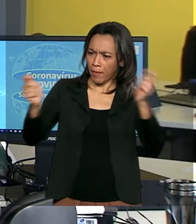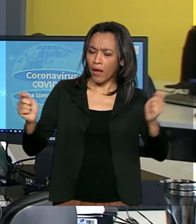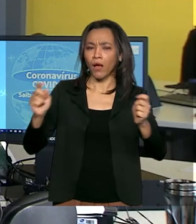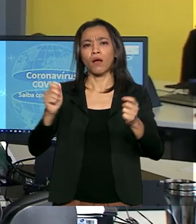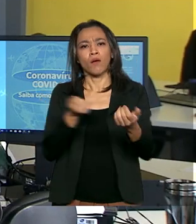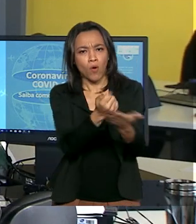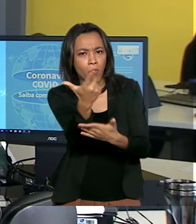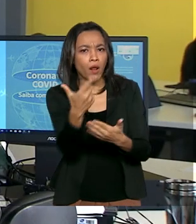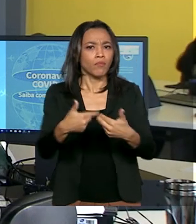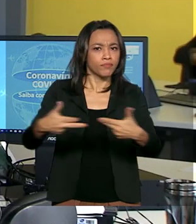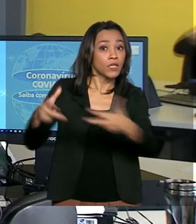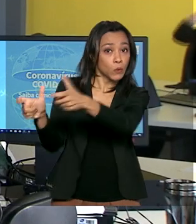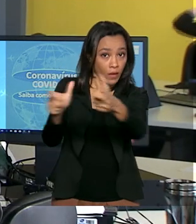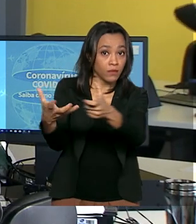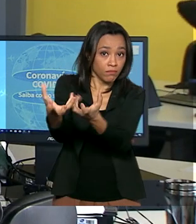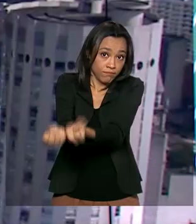em locais autorizados.